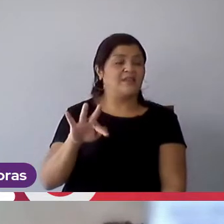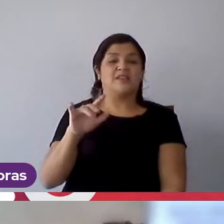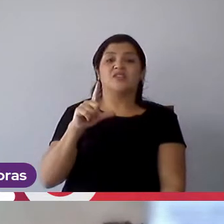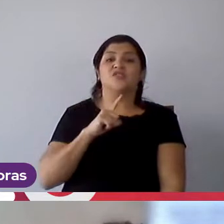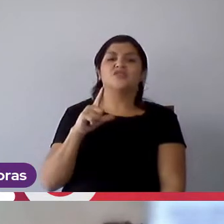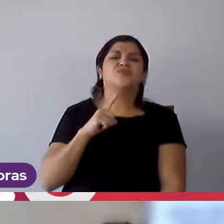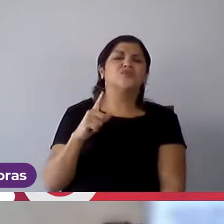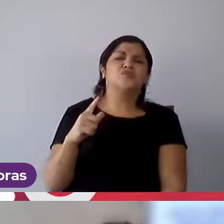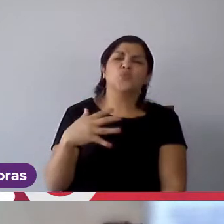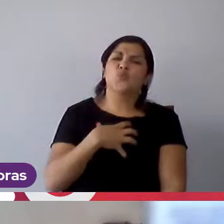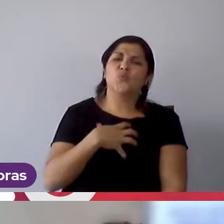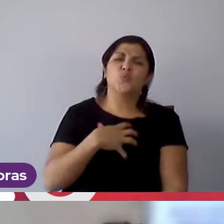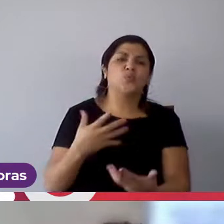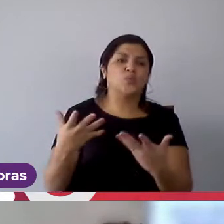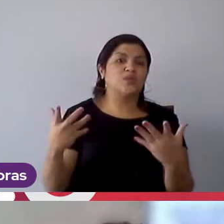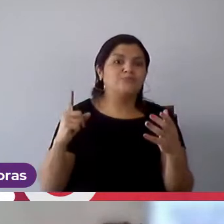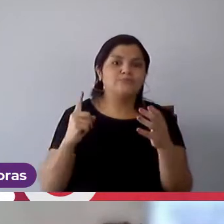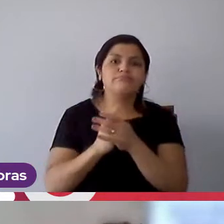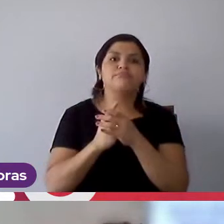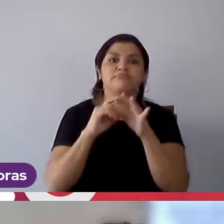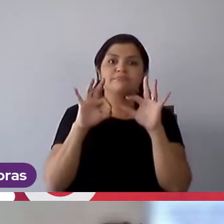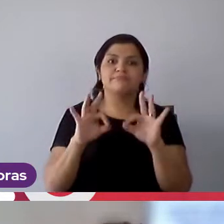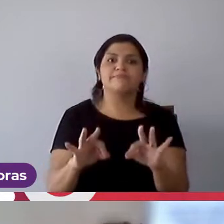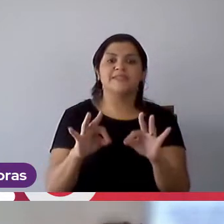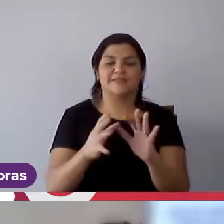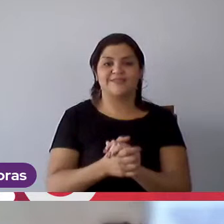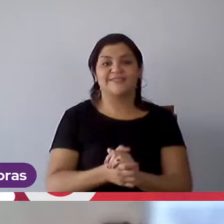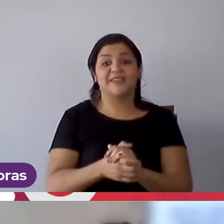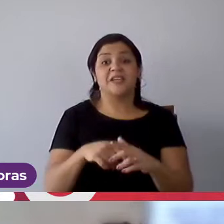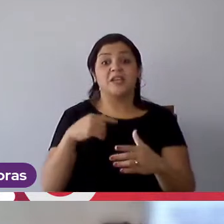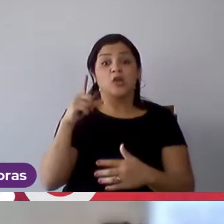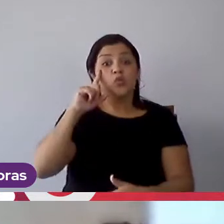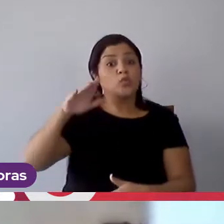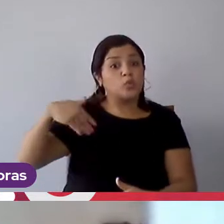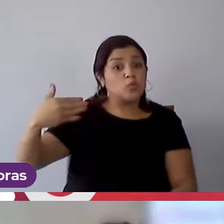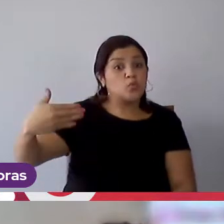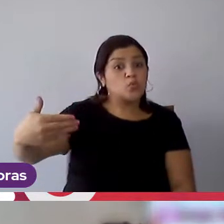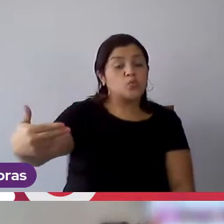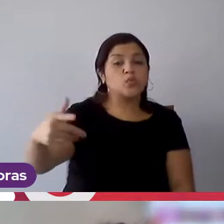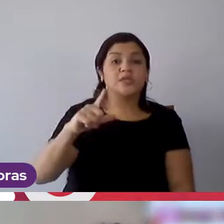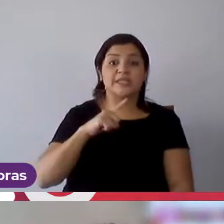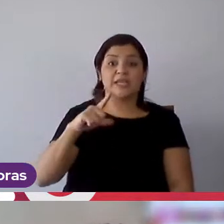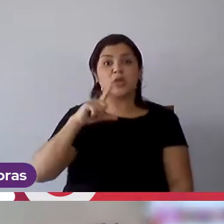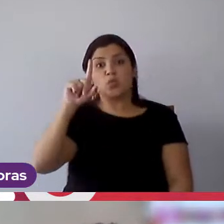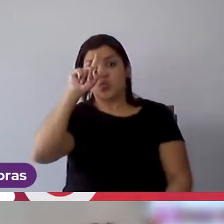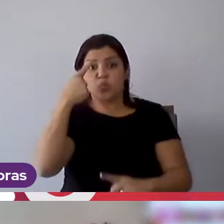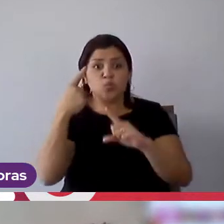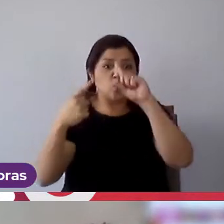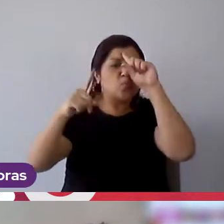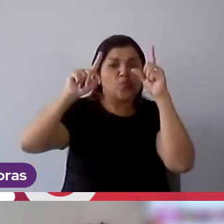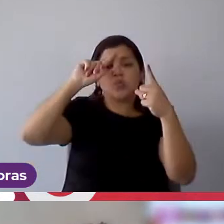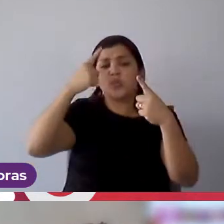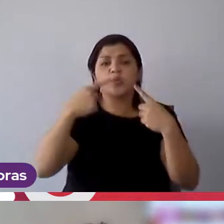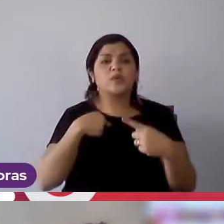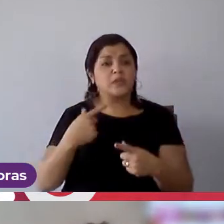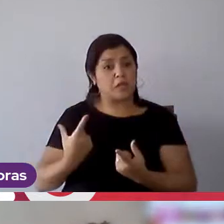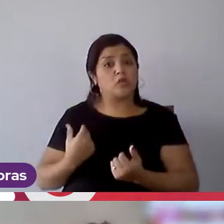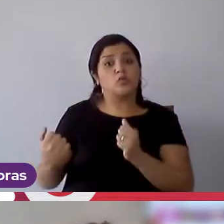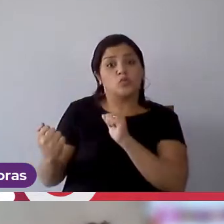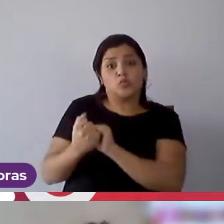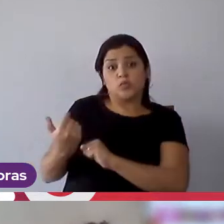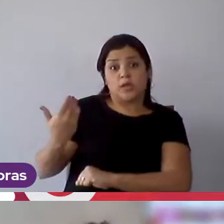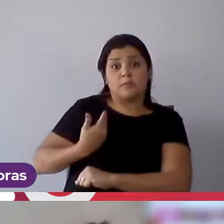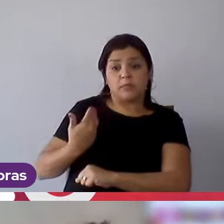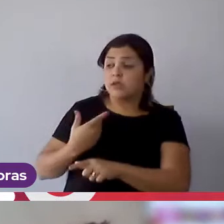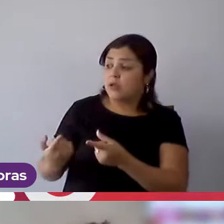me senti extremamente mais acolhido. Durante o dia a dia, caso eu tenha alguma dúvida, eu tenha a minha par, que às vezes eu